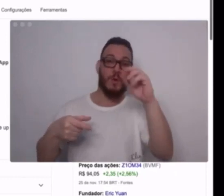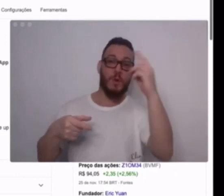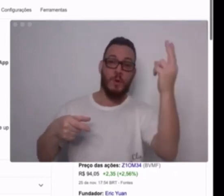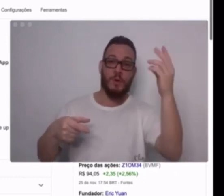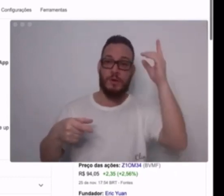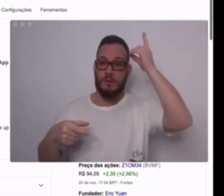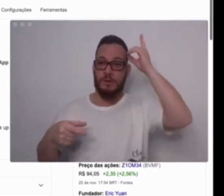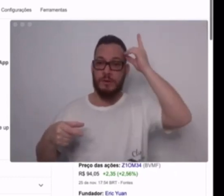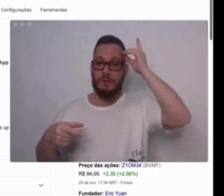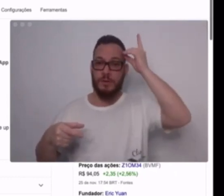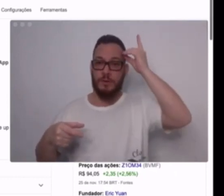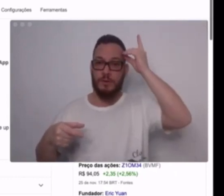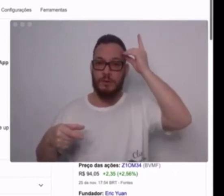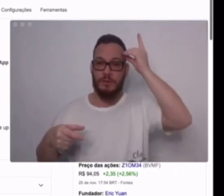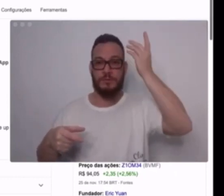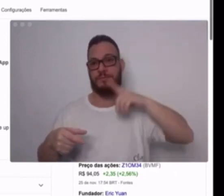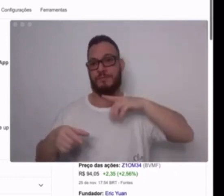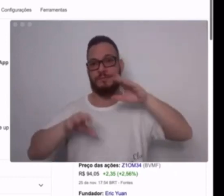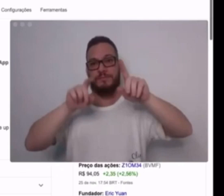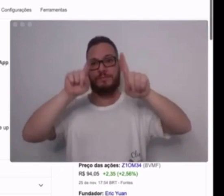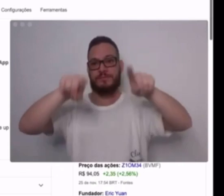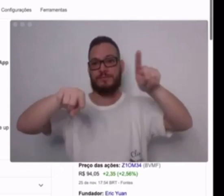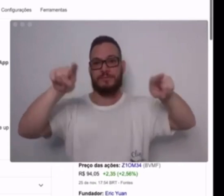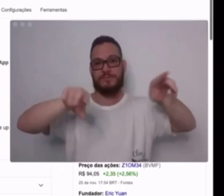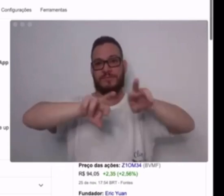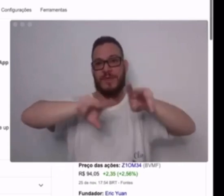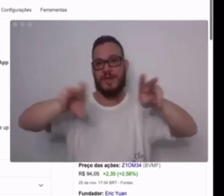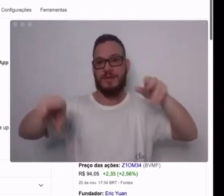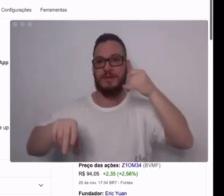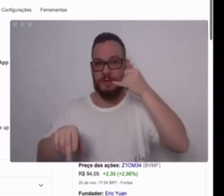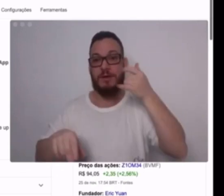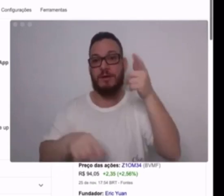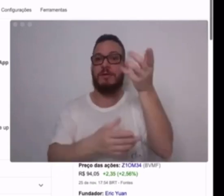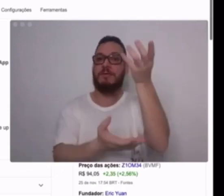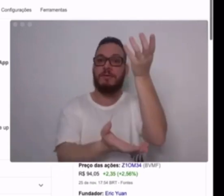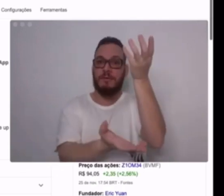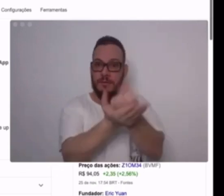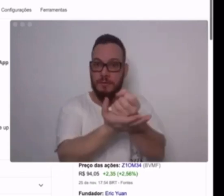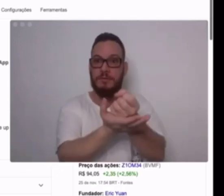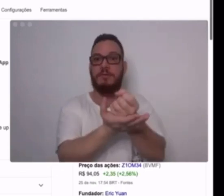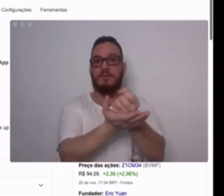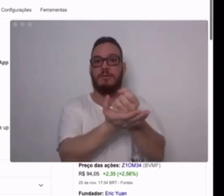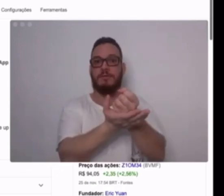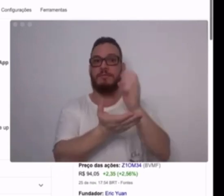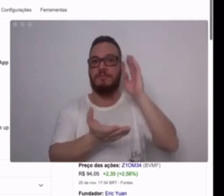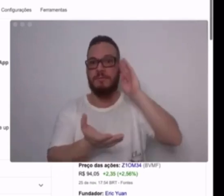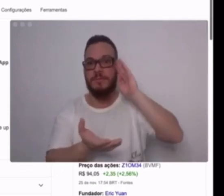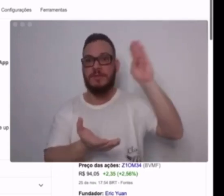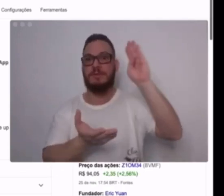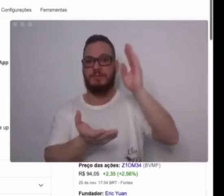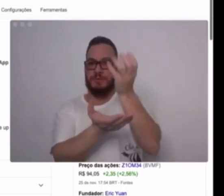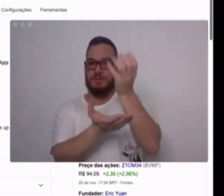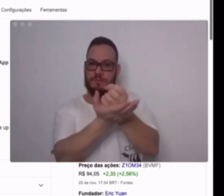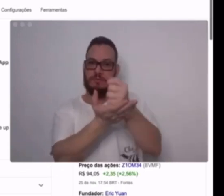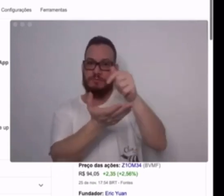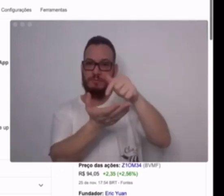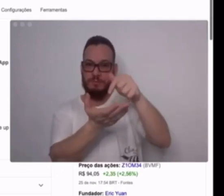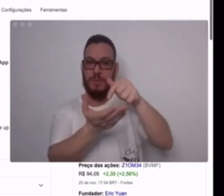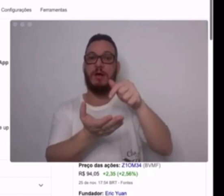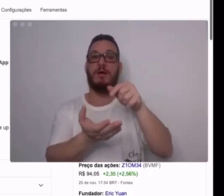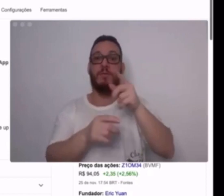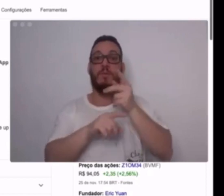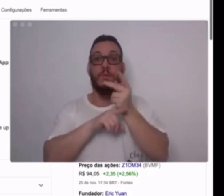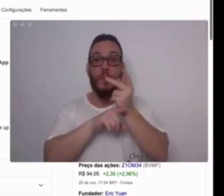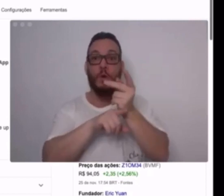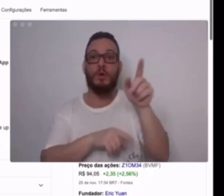Pode ser pelo sistema iOS do iPhone, pode ser também pelo sistema Android dos outros aparelhos de celular. ou